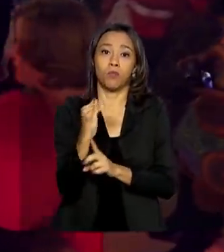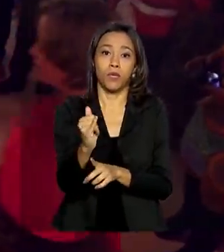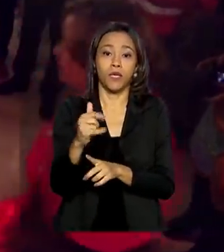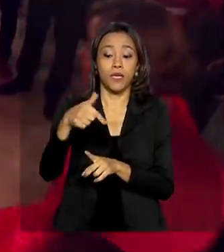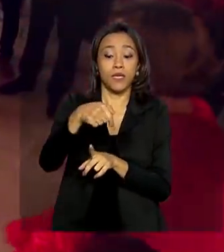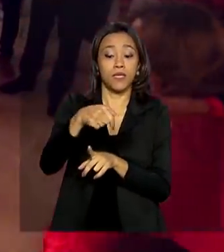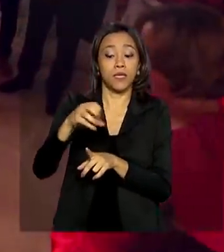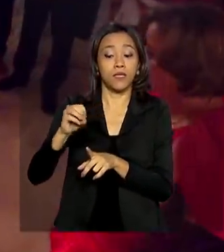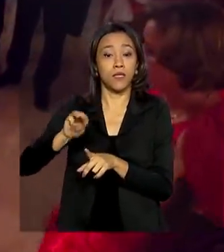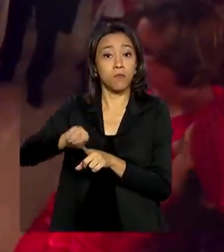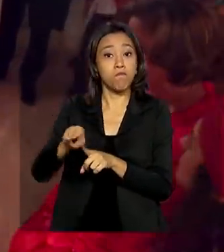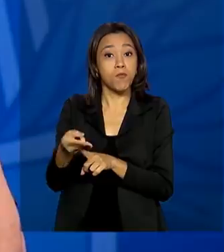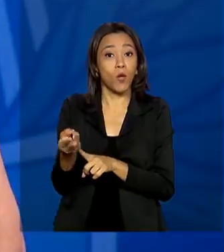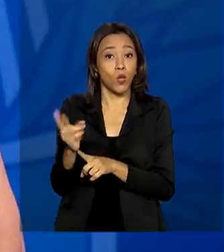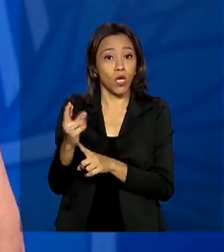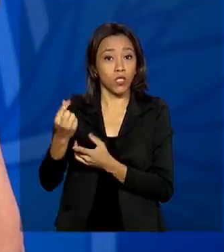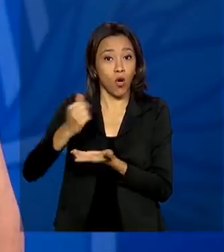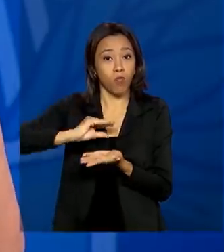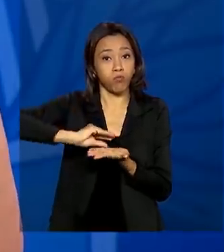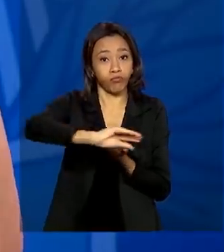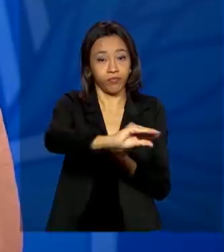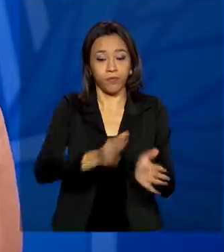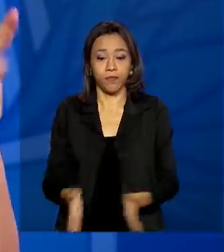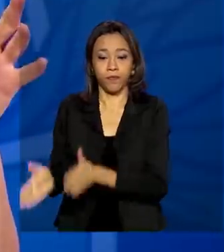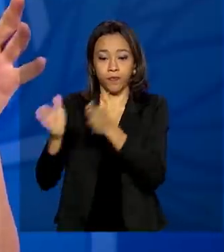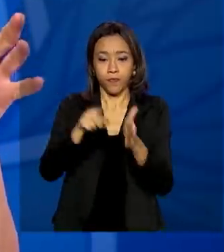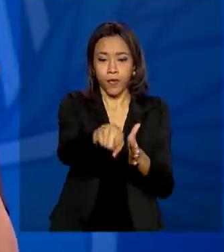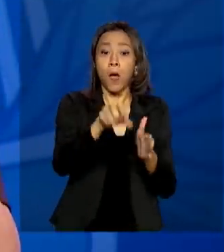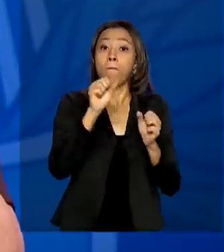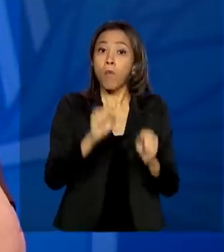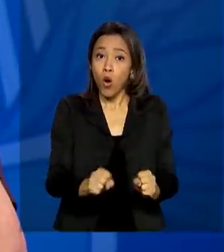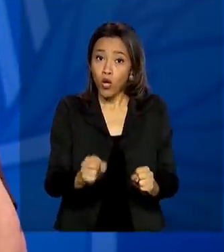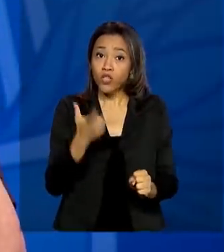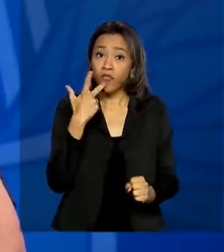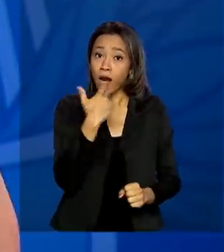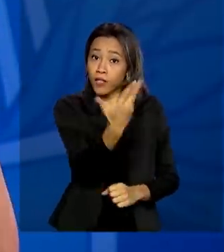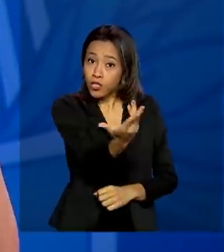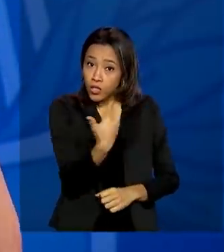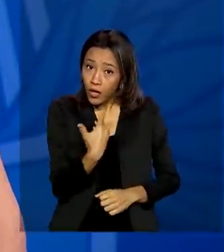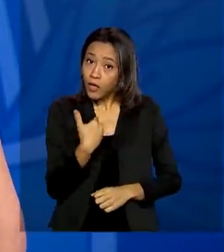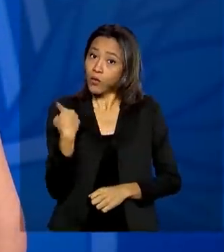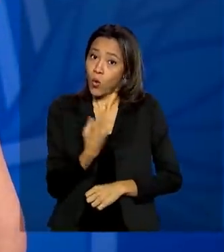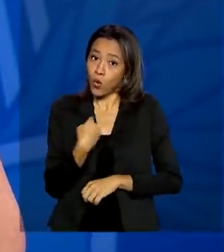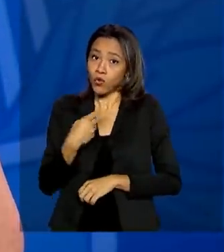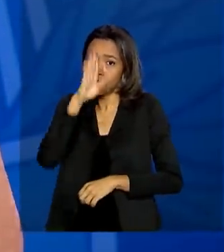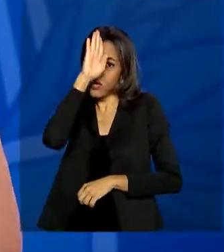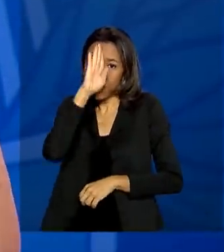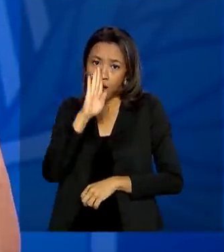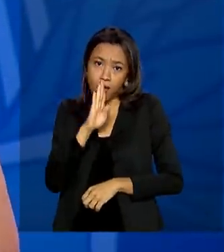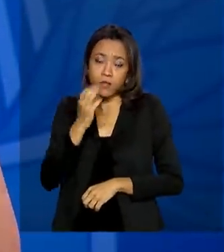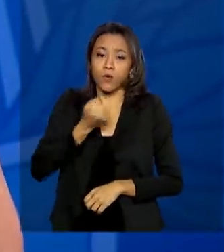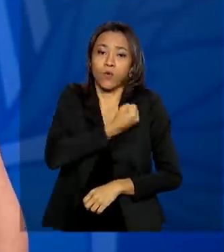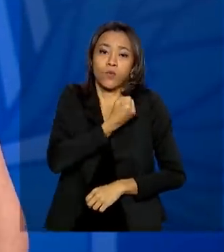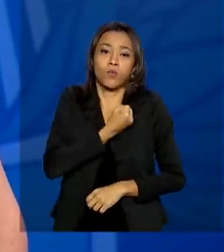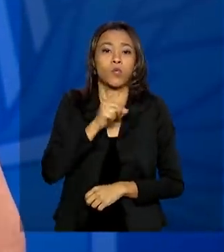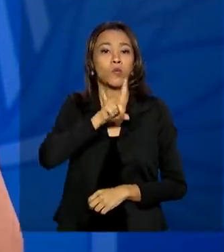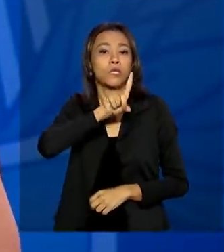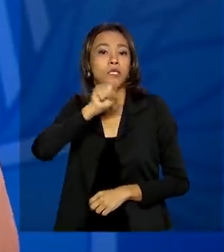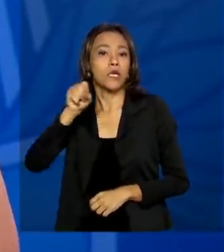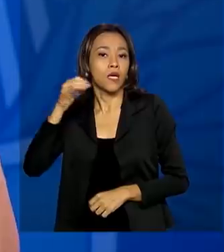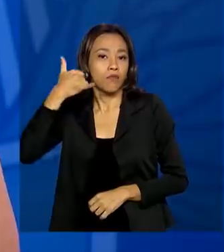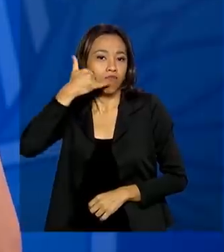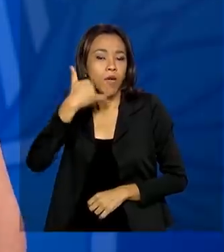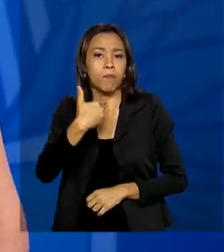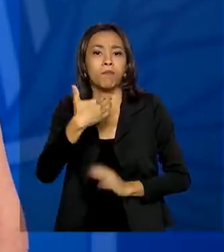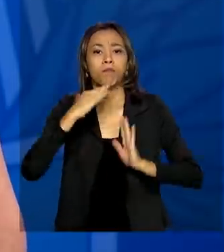milhões de reais. Podem falar direto conosco de forma gratuita através do Disque 100, em busca